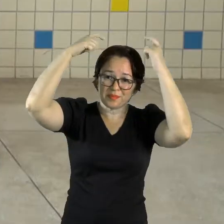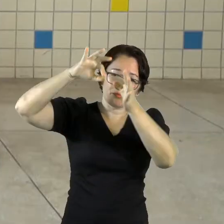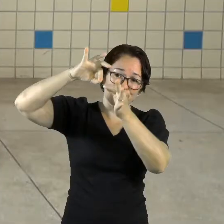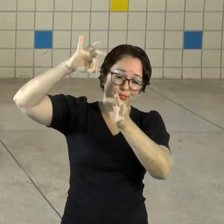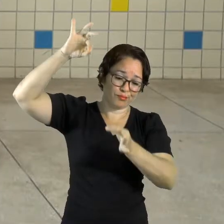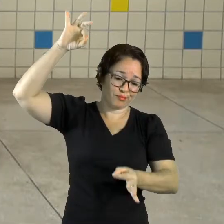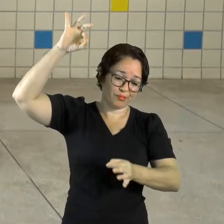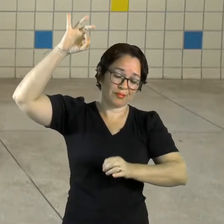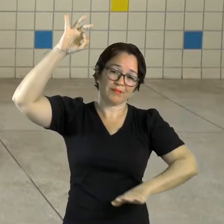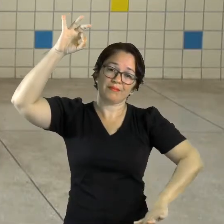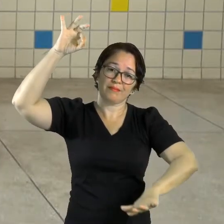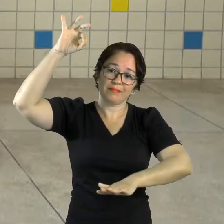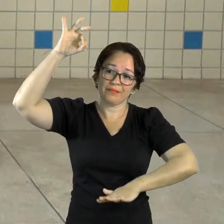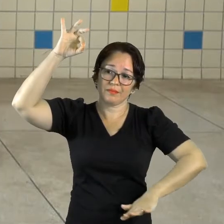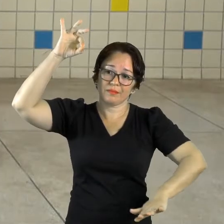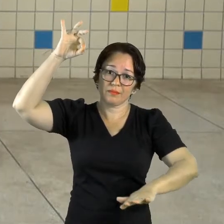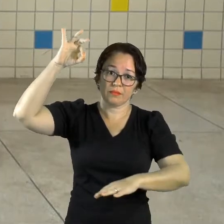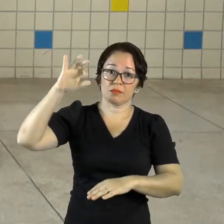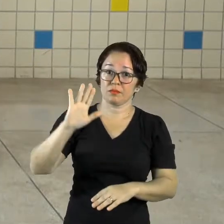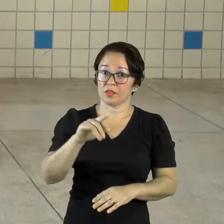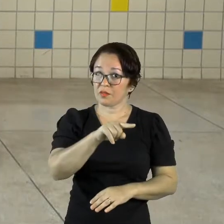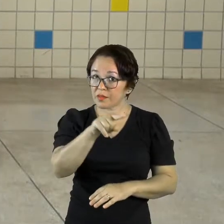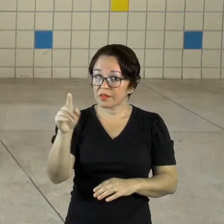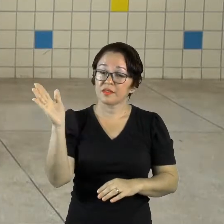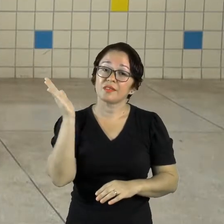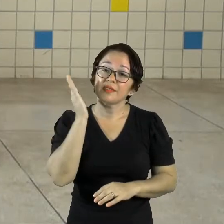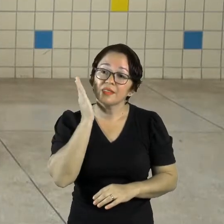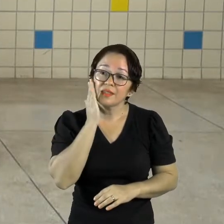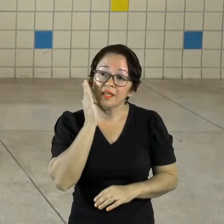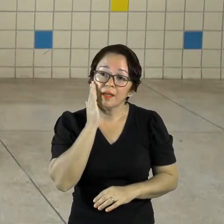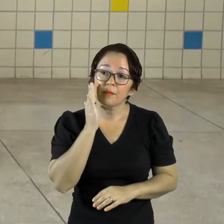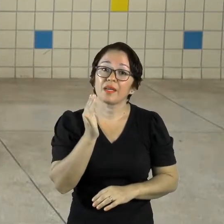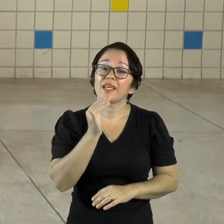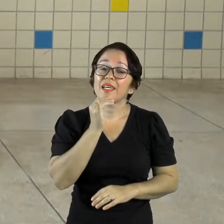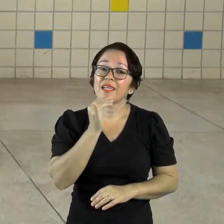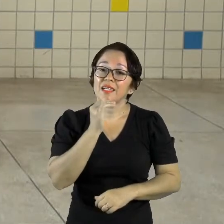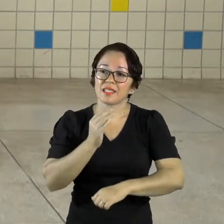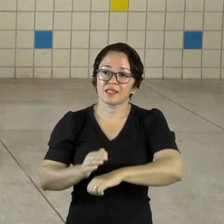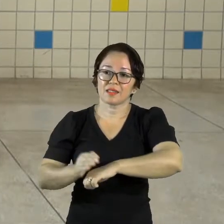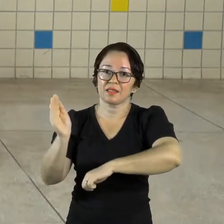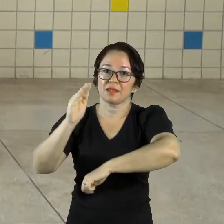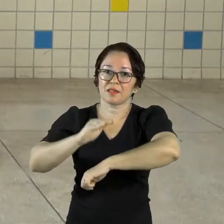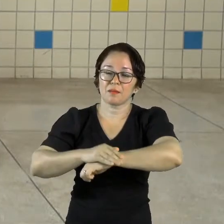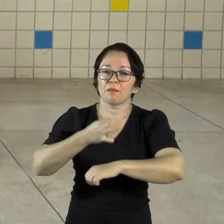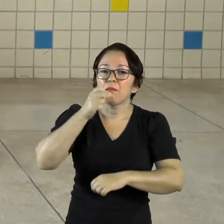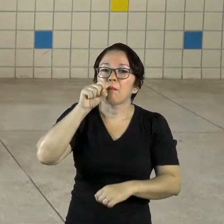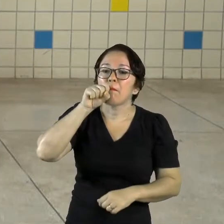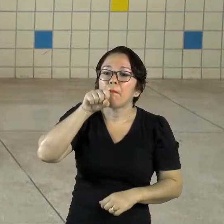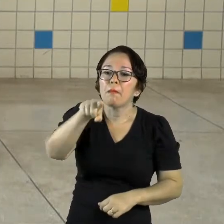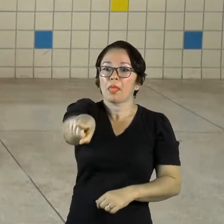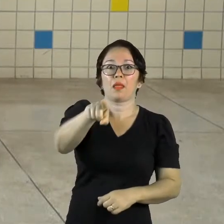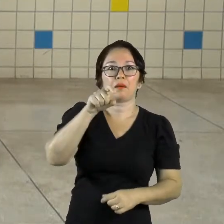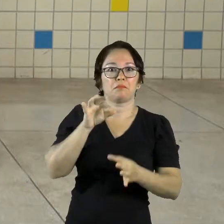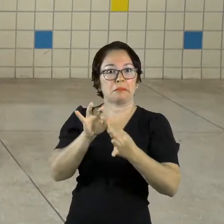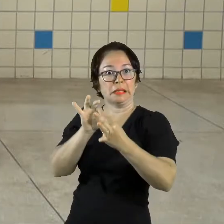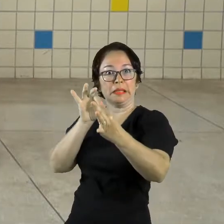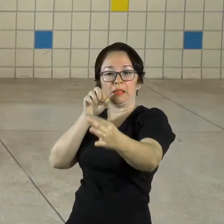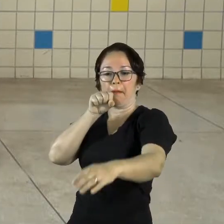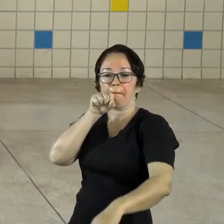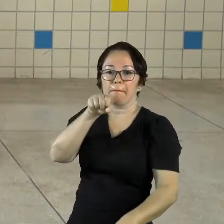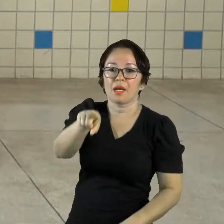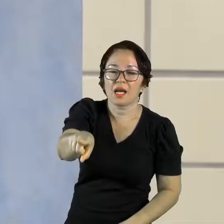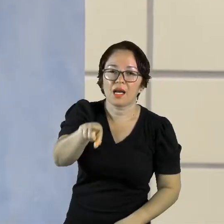embaixo. Mas vocês sabem que o sapo tem uma língua enorme. Então ele